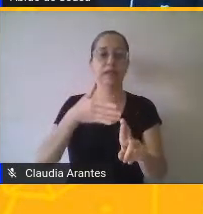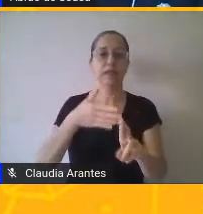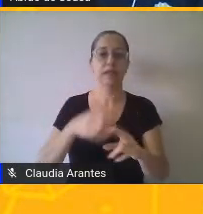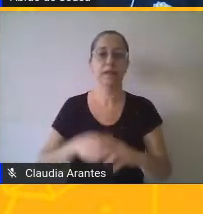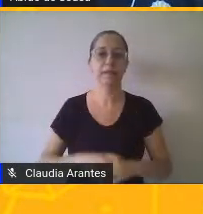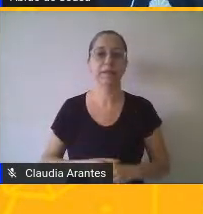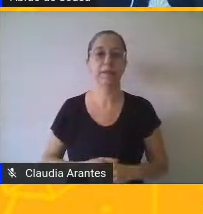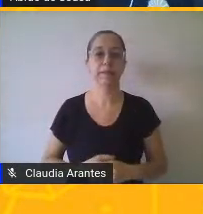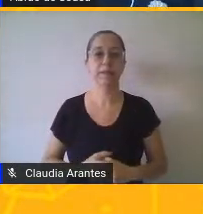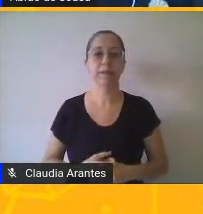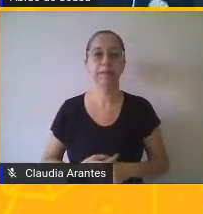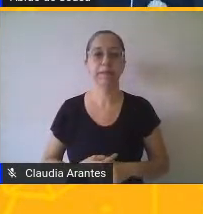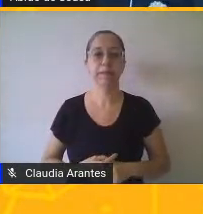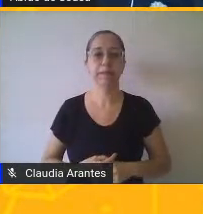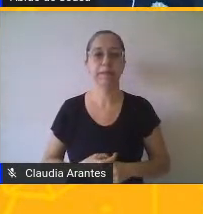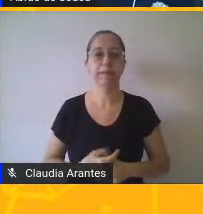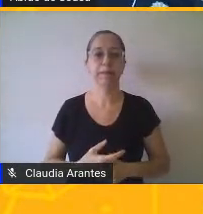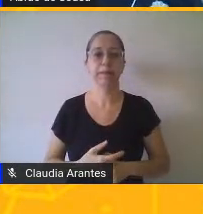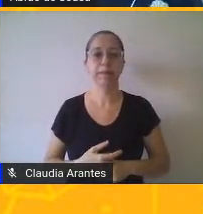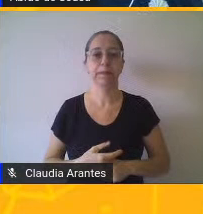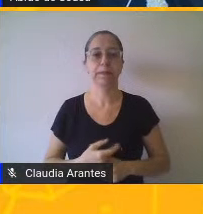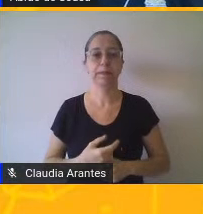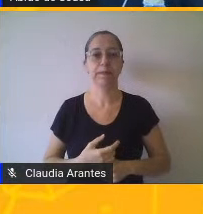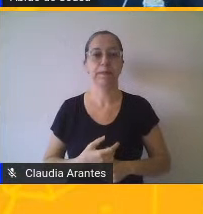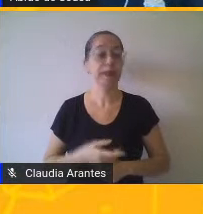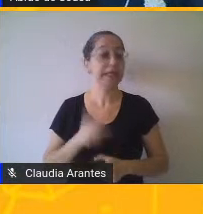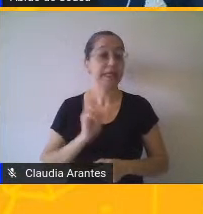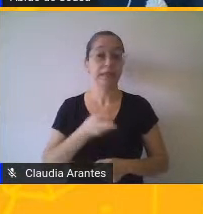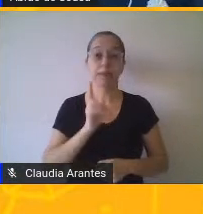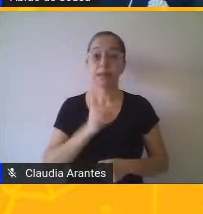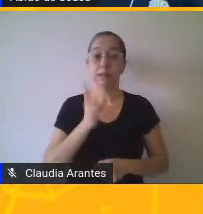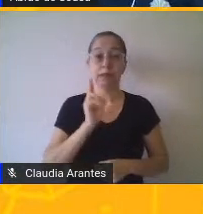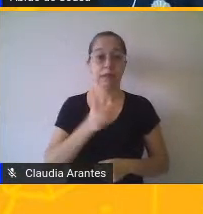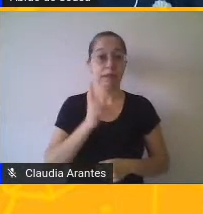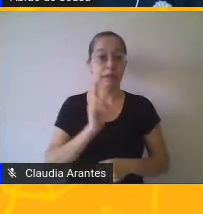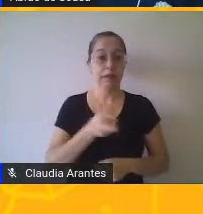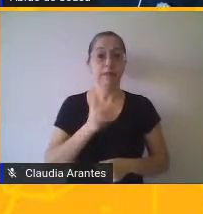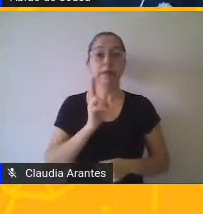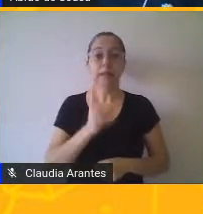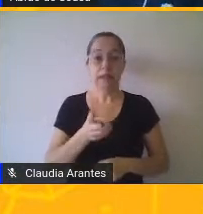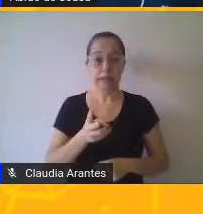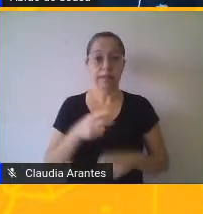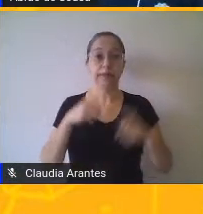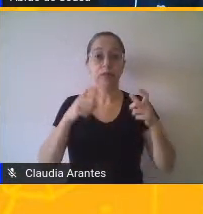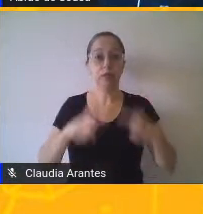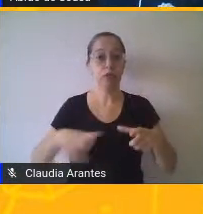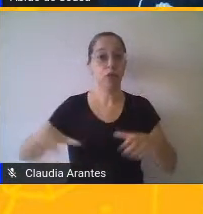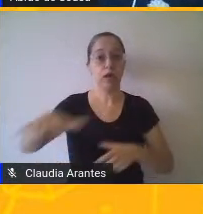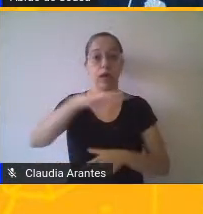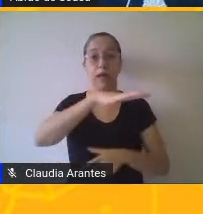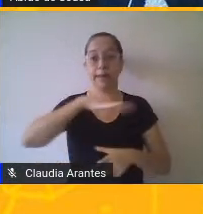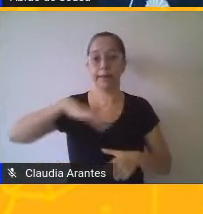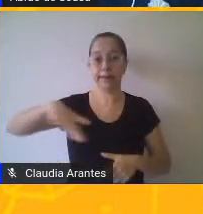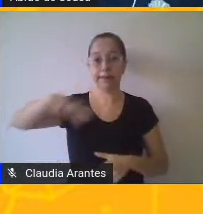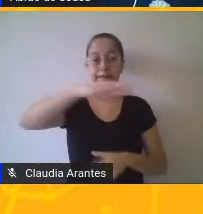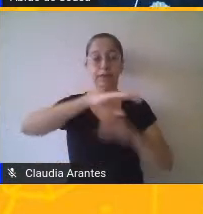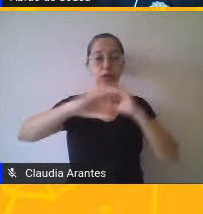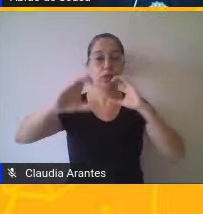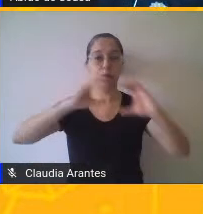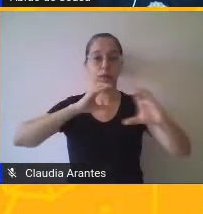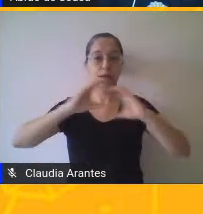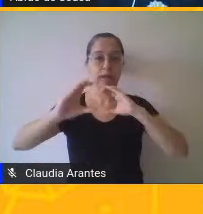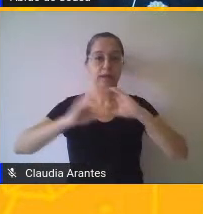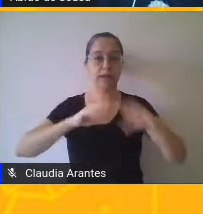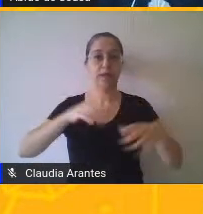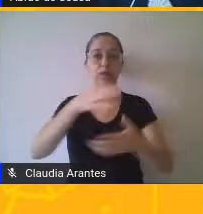tempo todo circulando nas redes de comunicação. São os